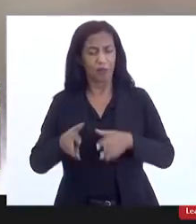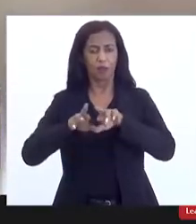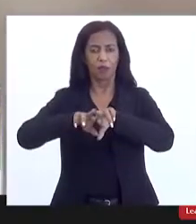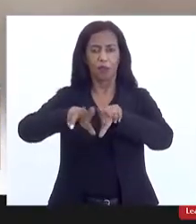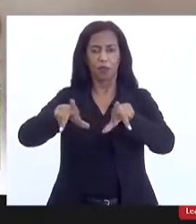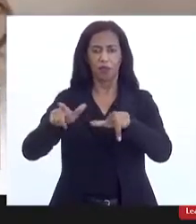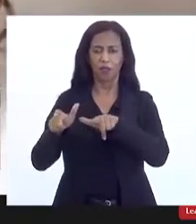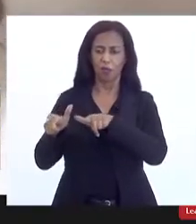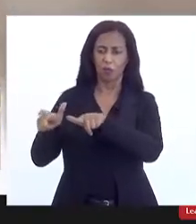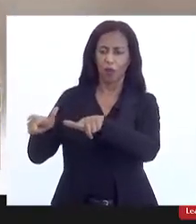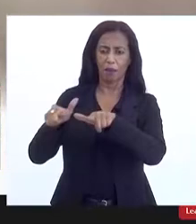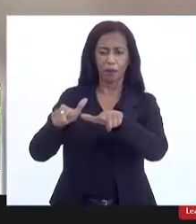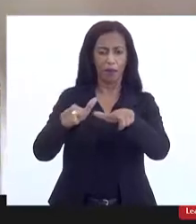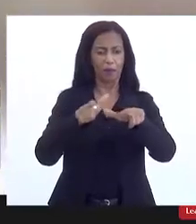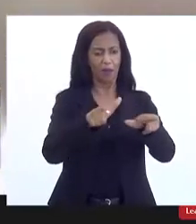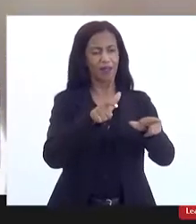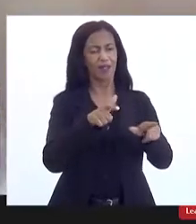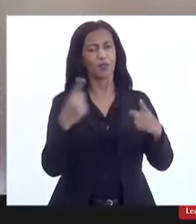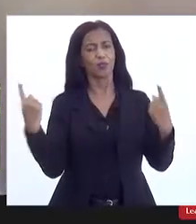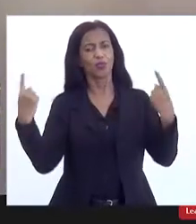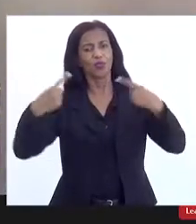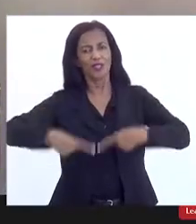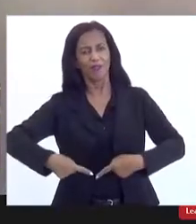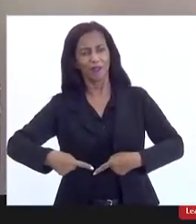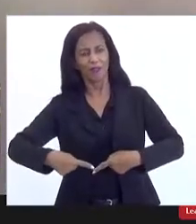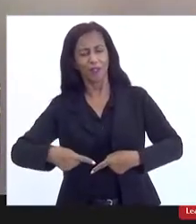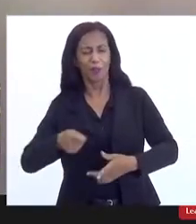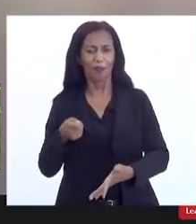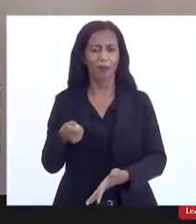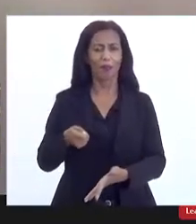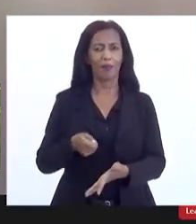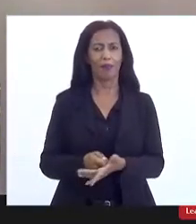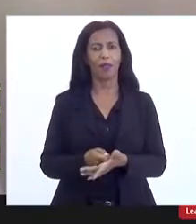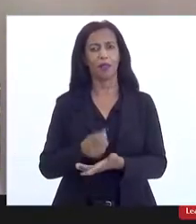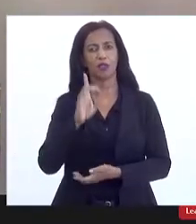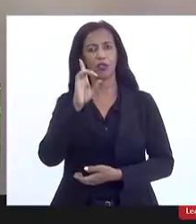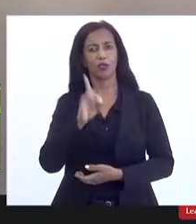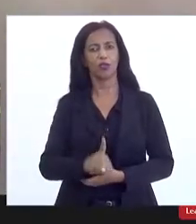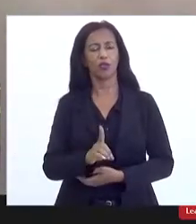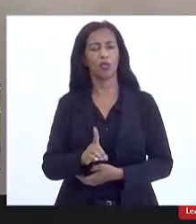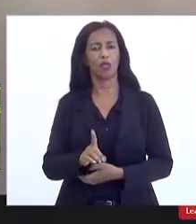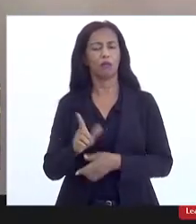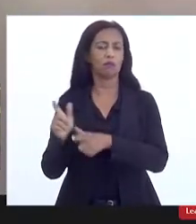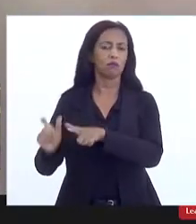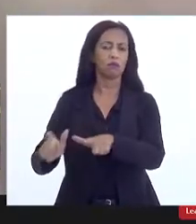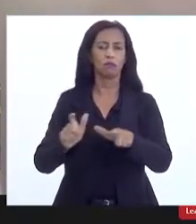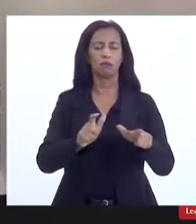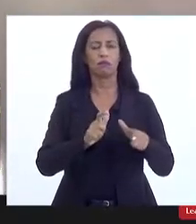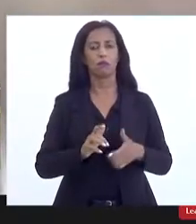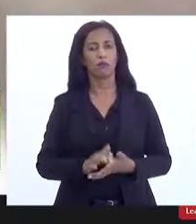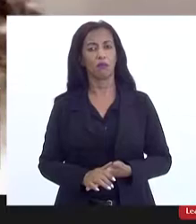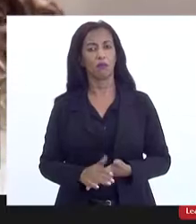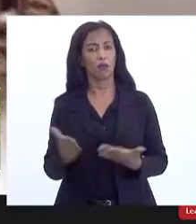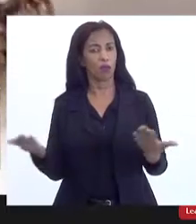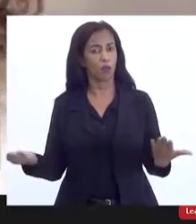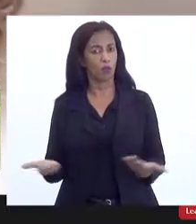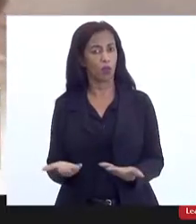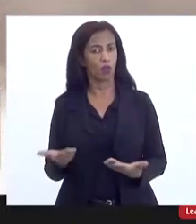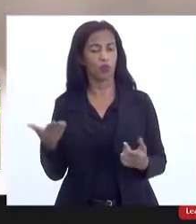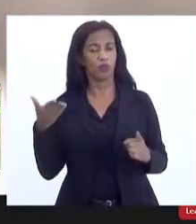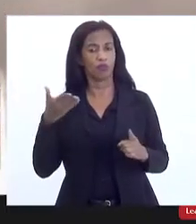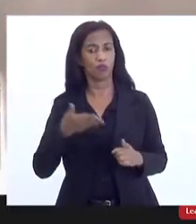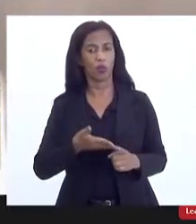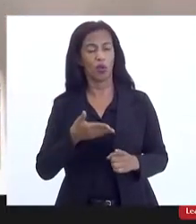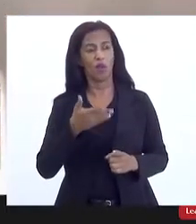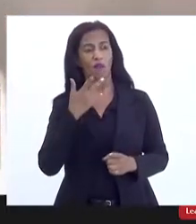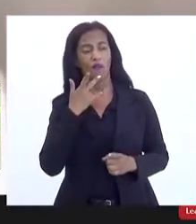regiões do Estado e o desafio para a garantia do saneamento básico nessas regiões. Então, aqui hoje recortamos o sul